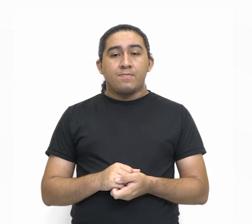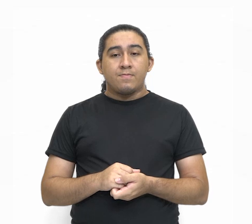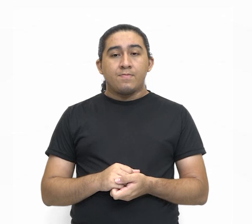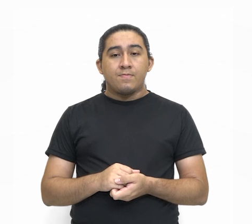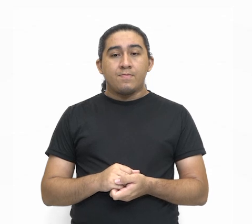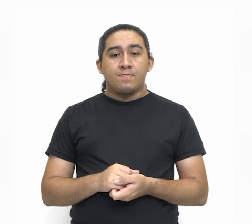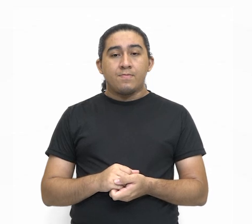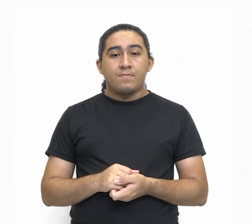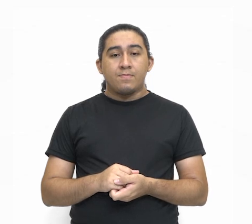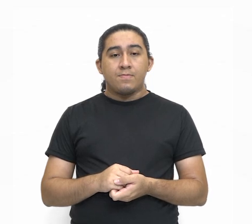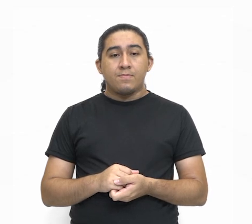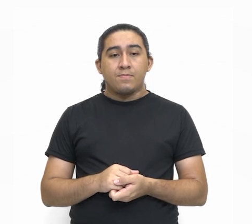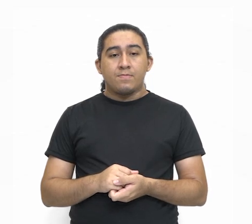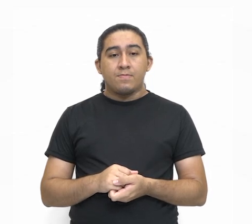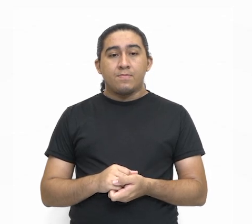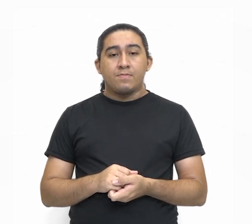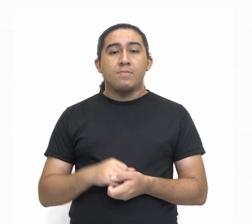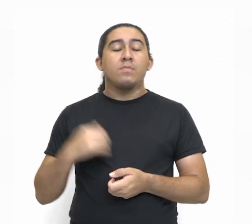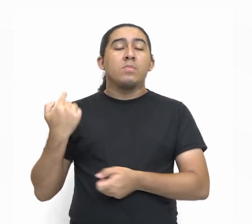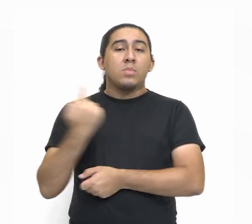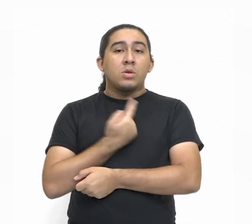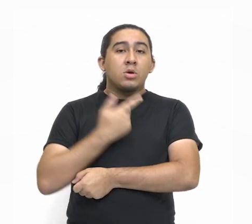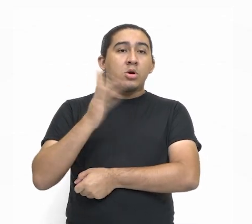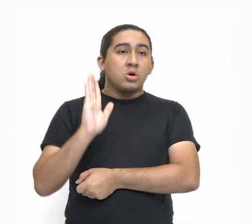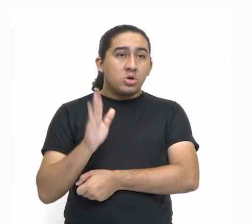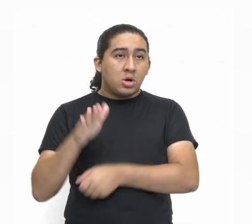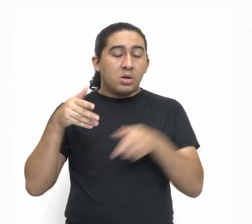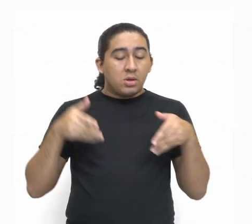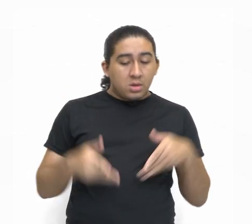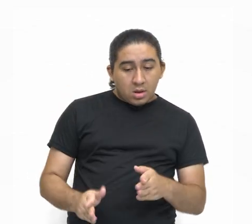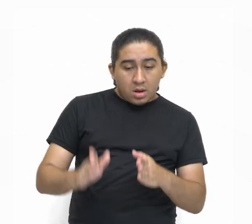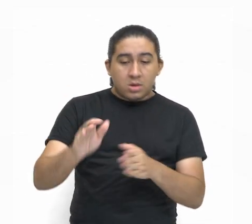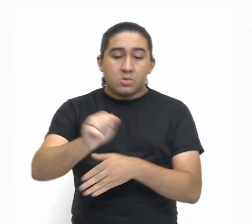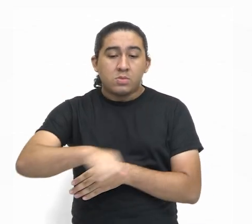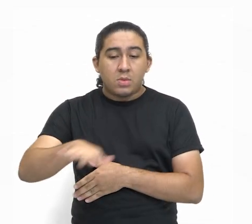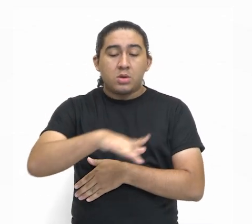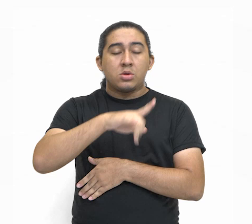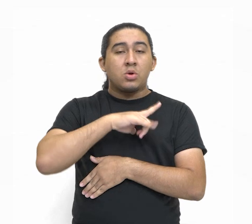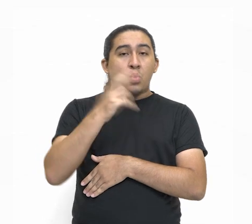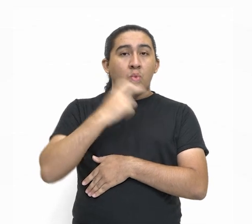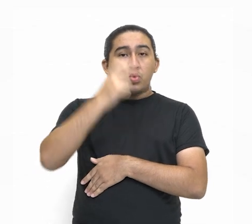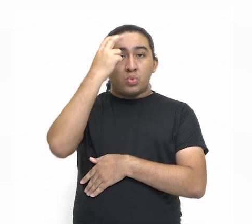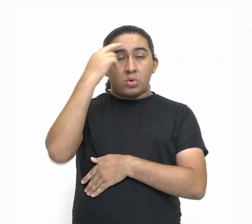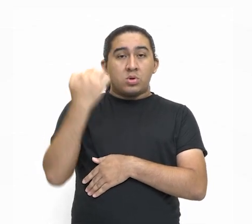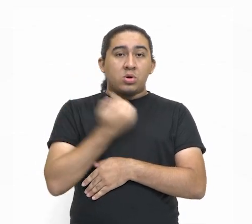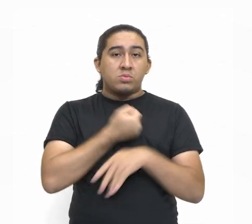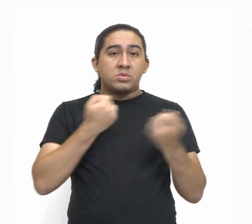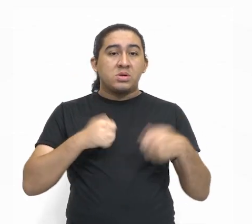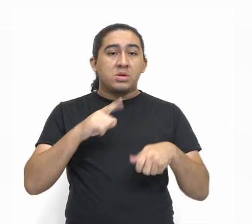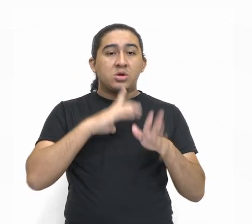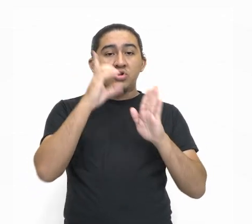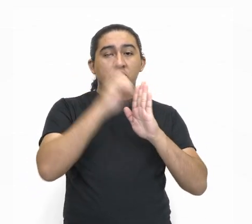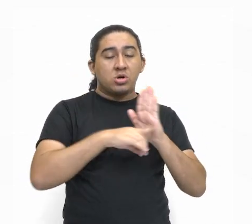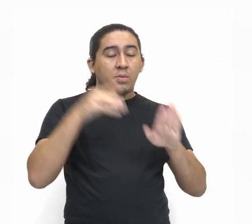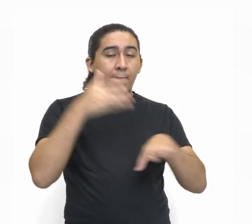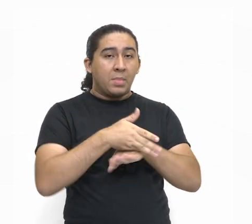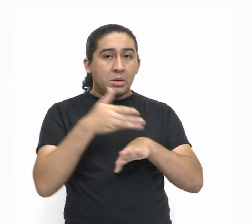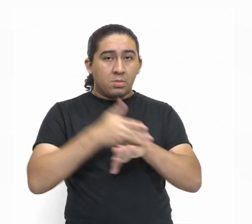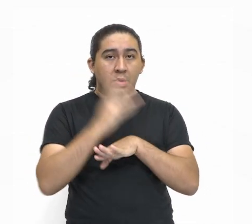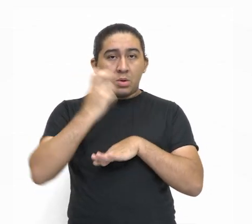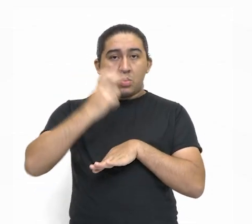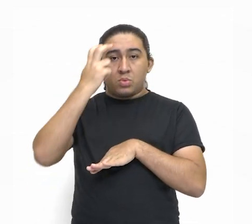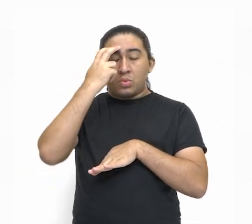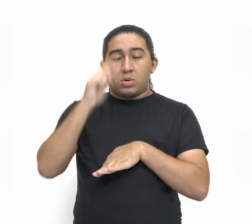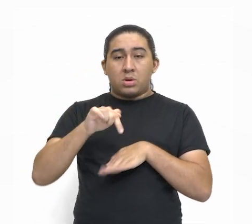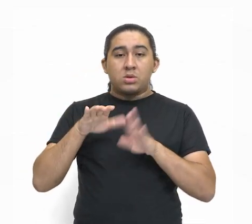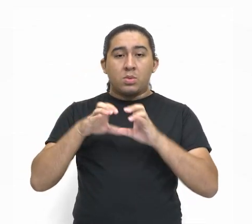Então, nós já nascemos numa cultura. Nós temos que ter o direito de participar dessa vida cultural da comunidade.